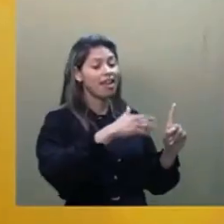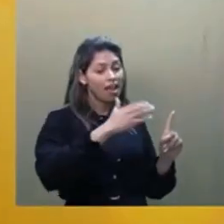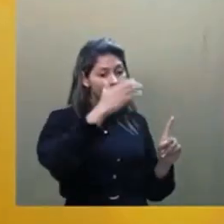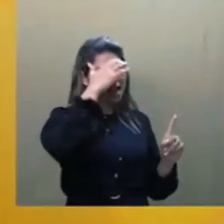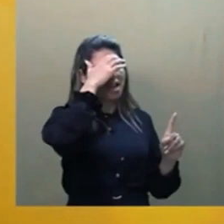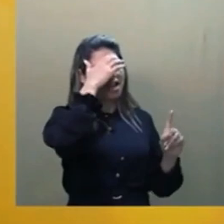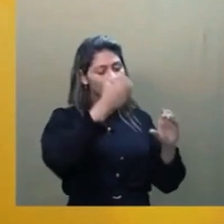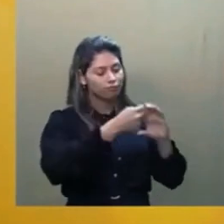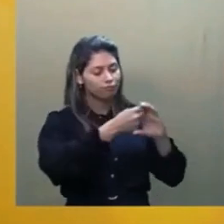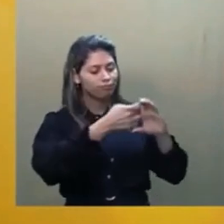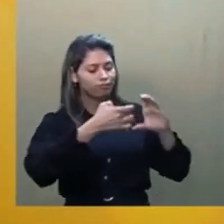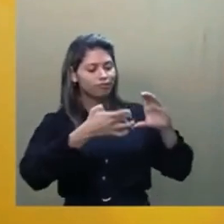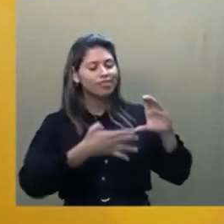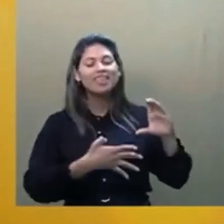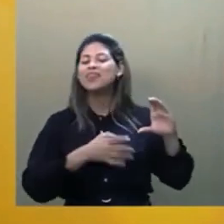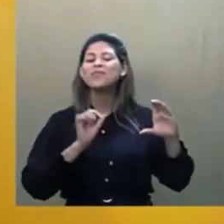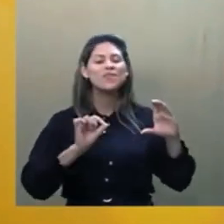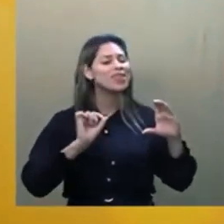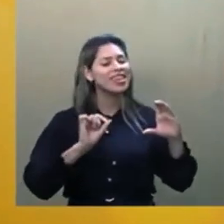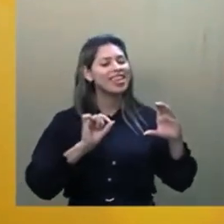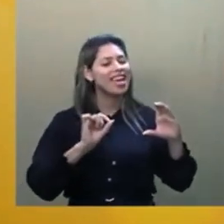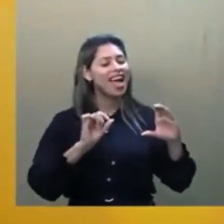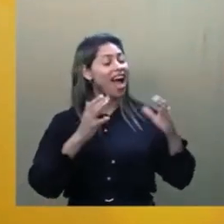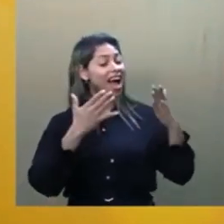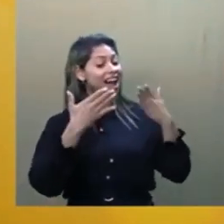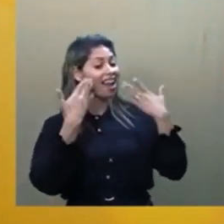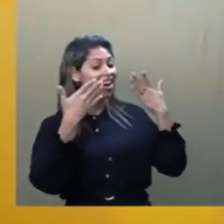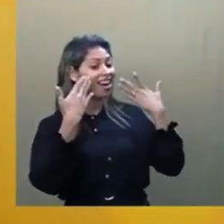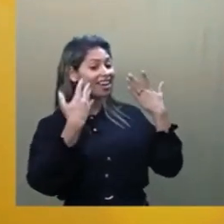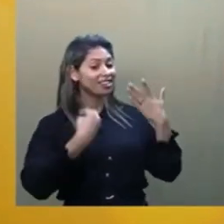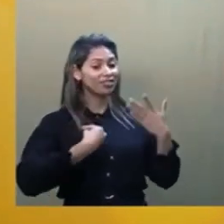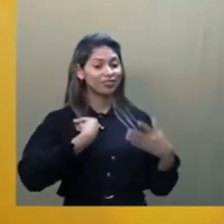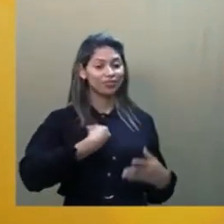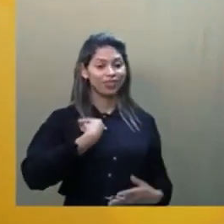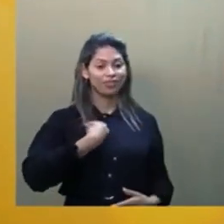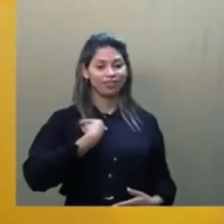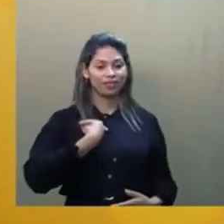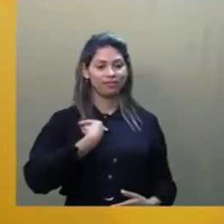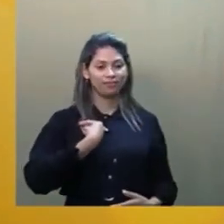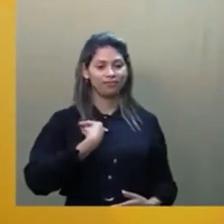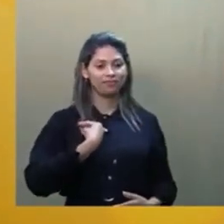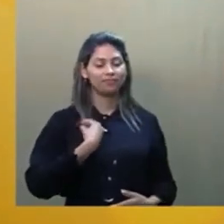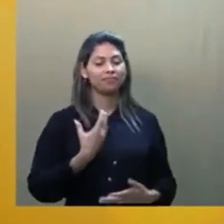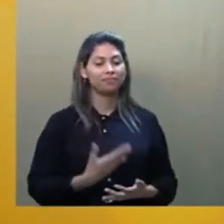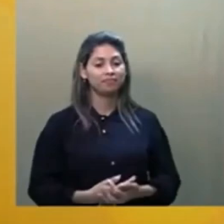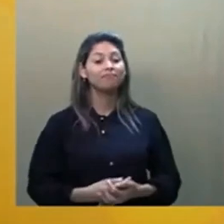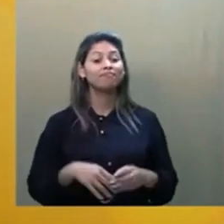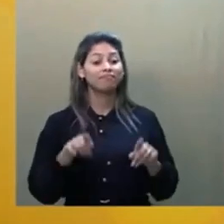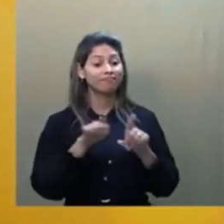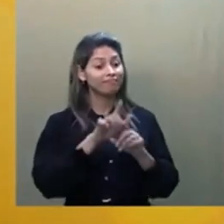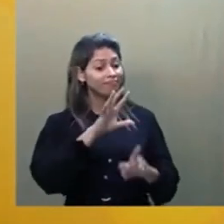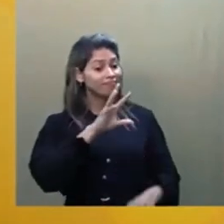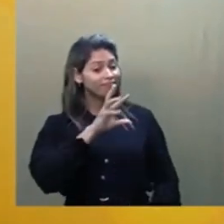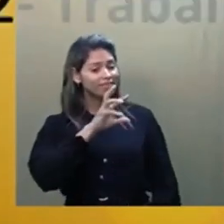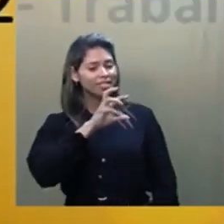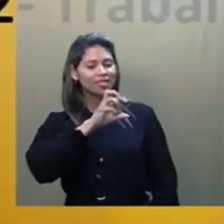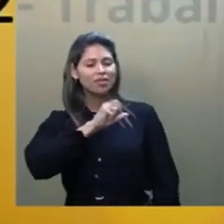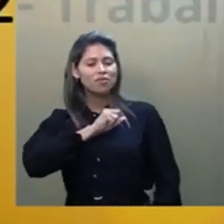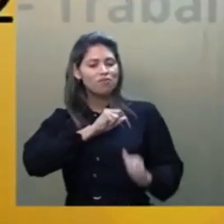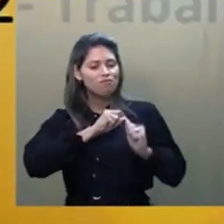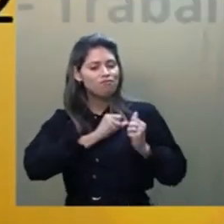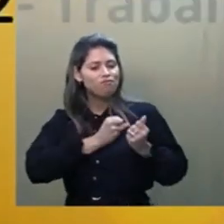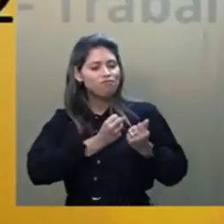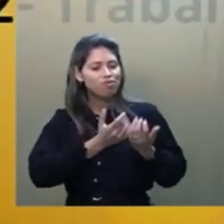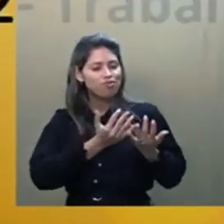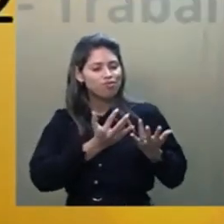era a alegria de viver, não era nem a humildade, não, era a alegria de viver, e o amor que se radiava em forma